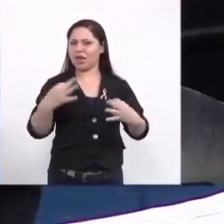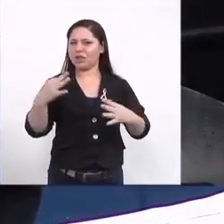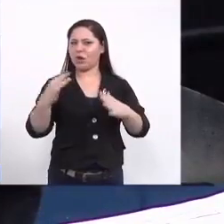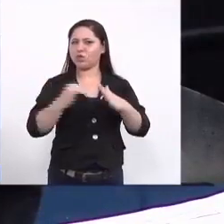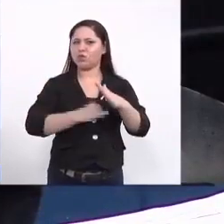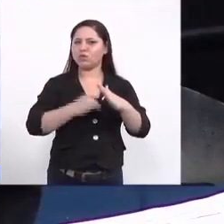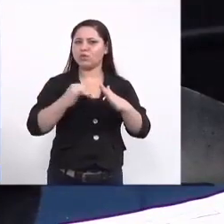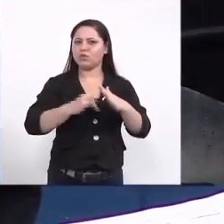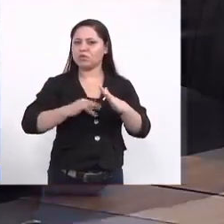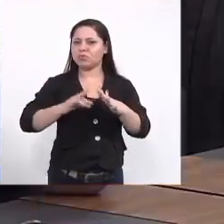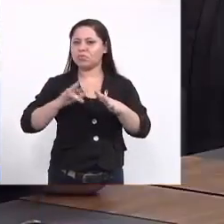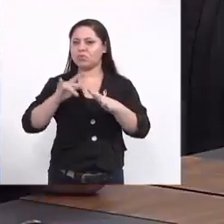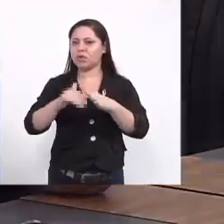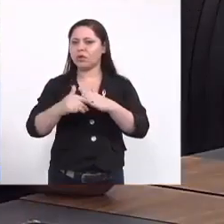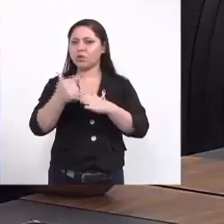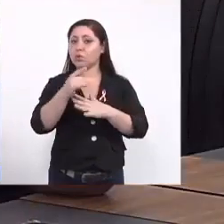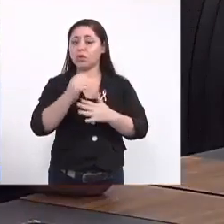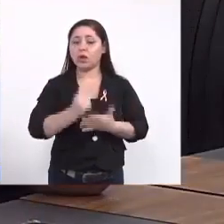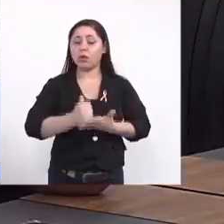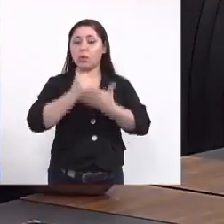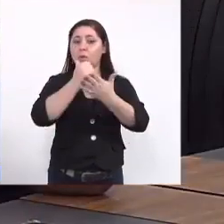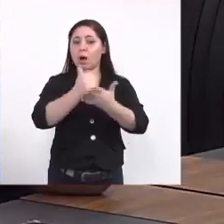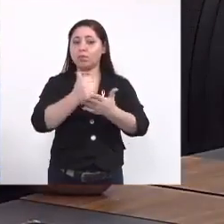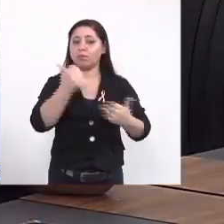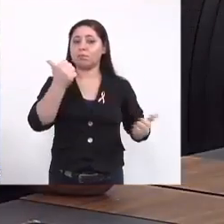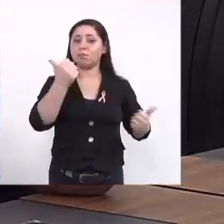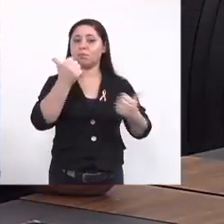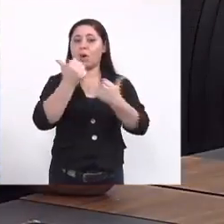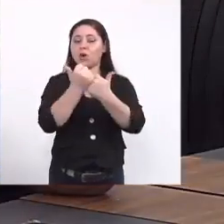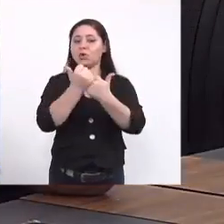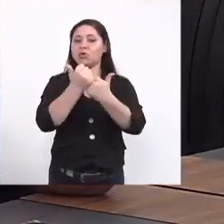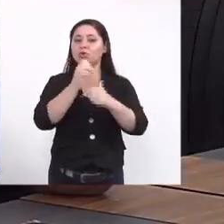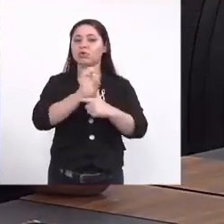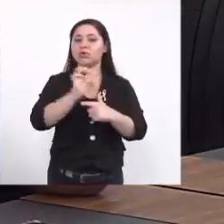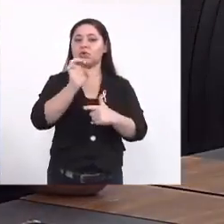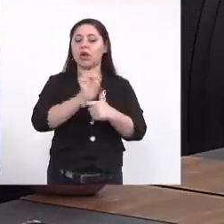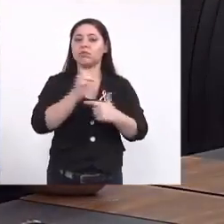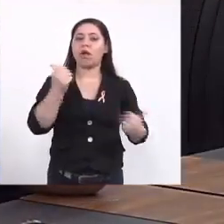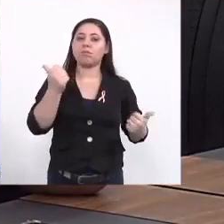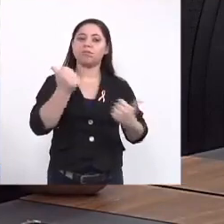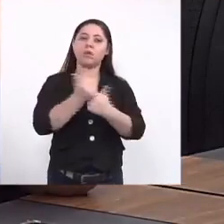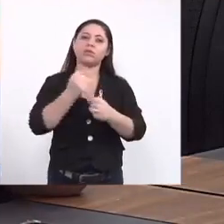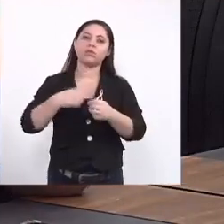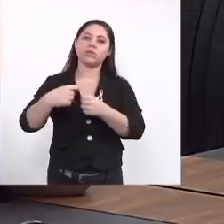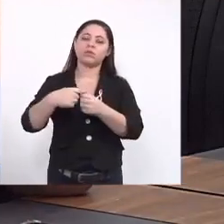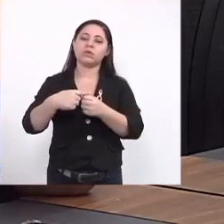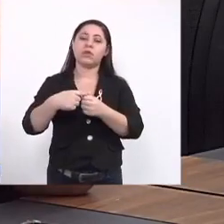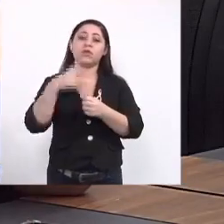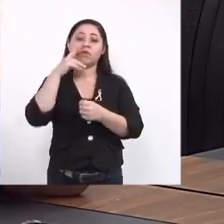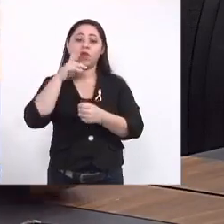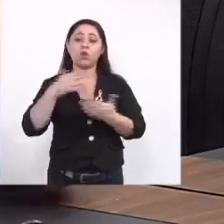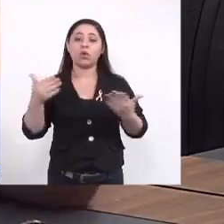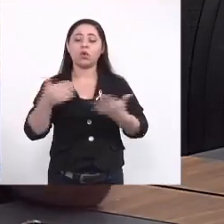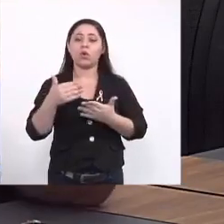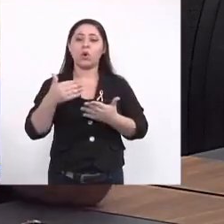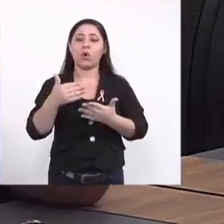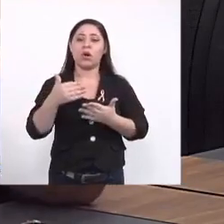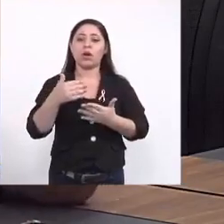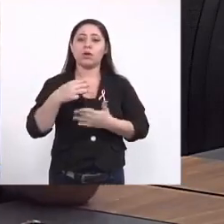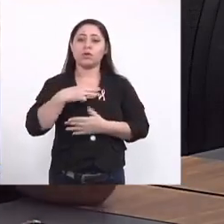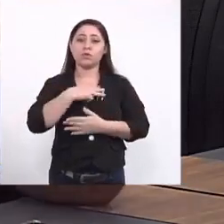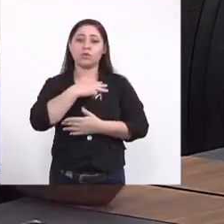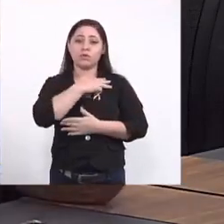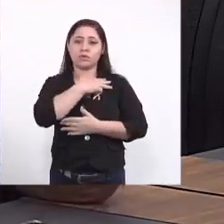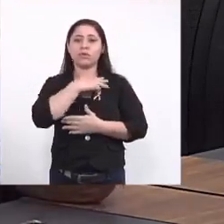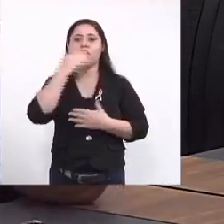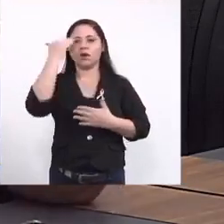e a gente não tiver o apoio tanto do município quanto do Estado a gente acabou de ver essa semana e esse dia o nosso ministro